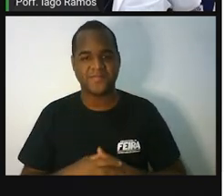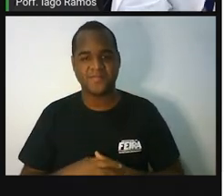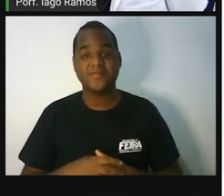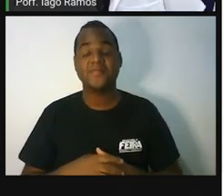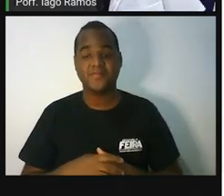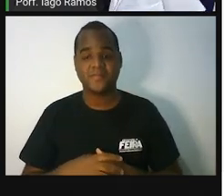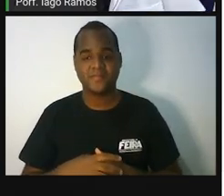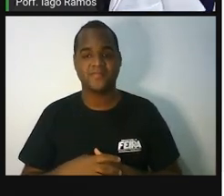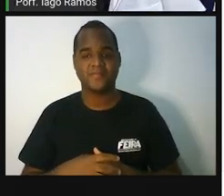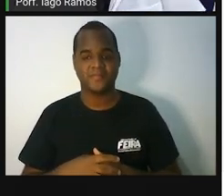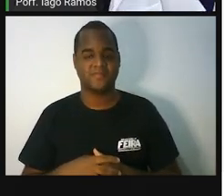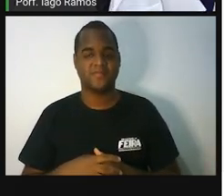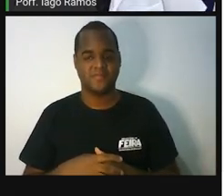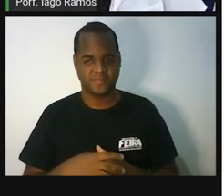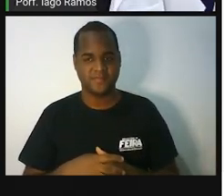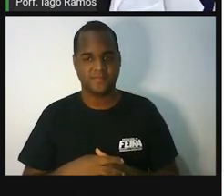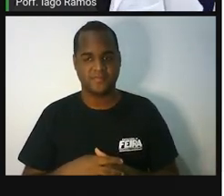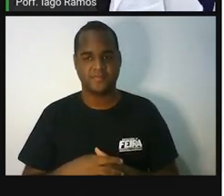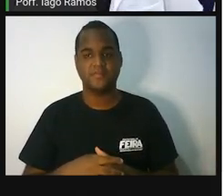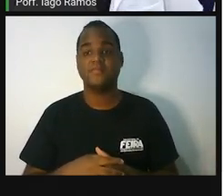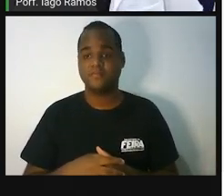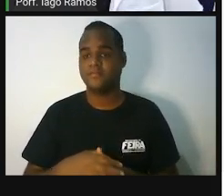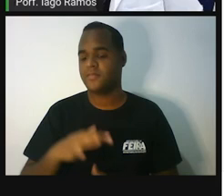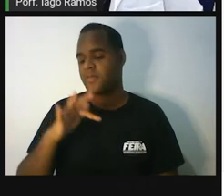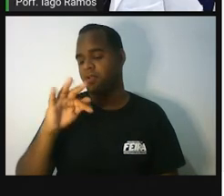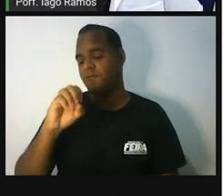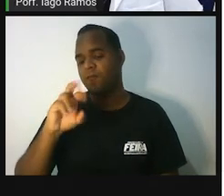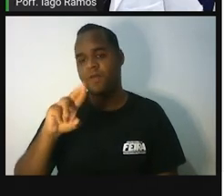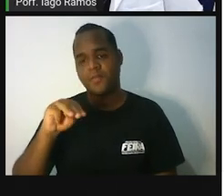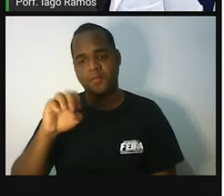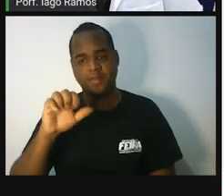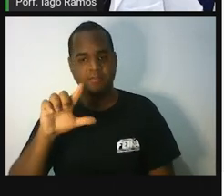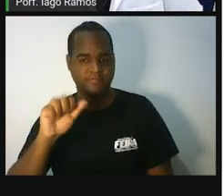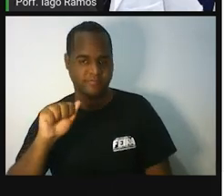Essa fórmula. Essa fórmula.